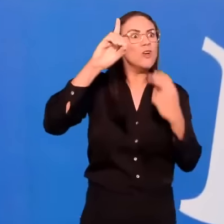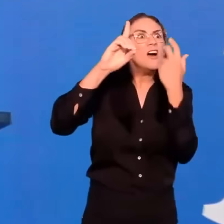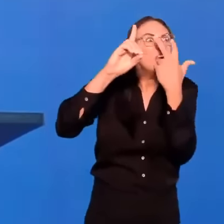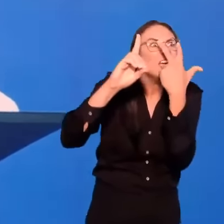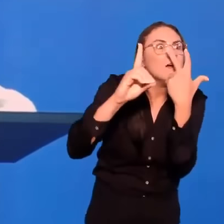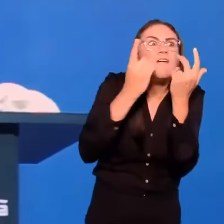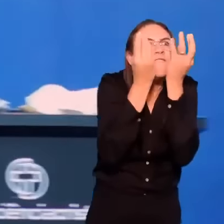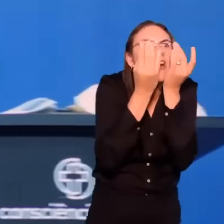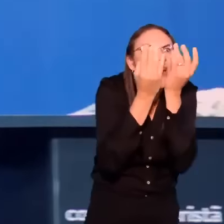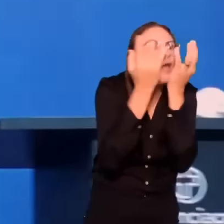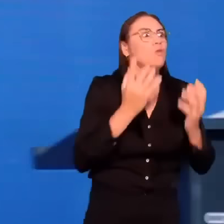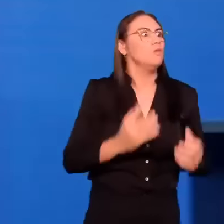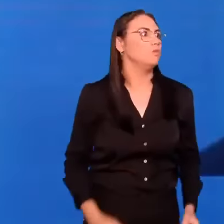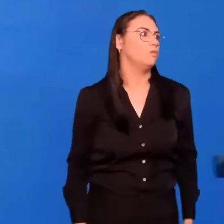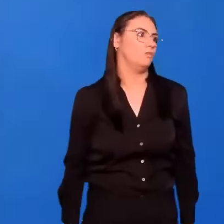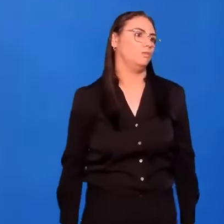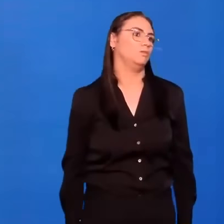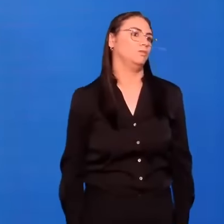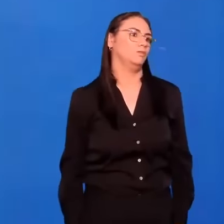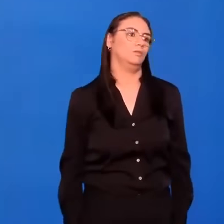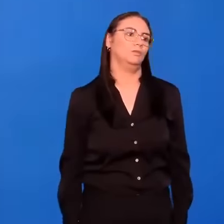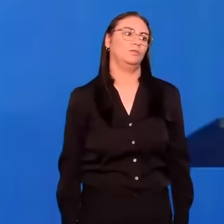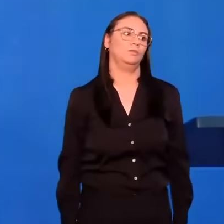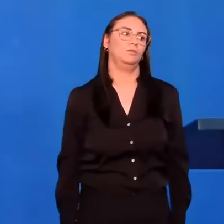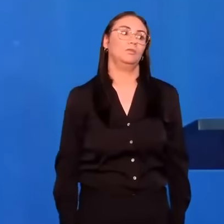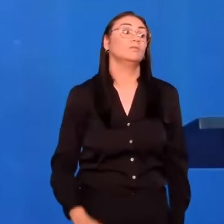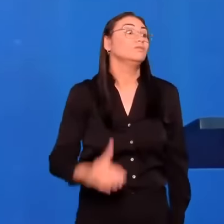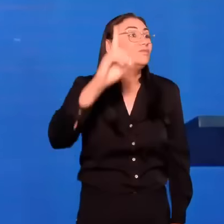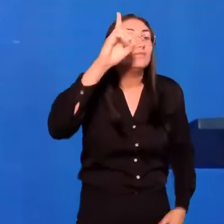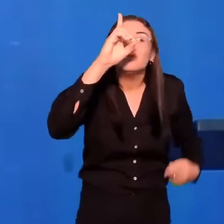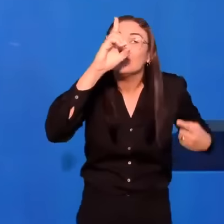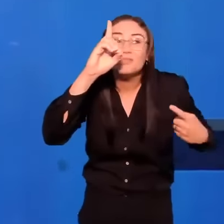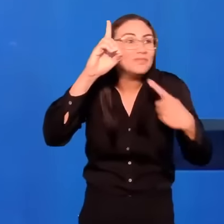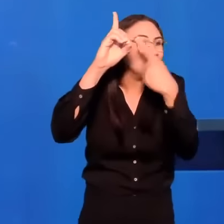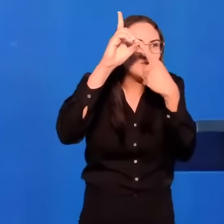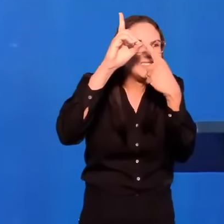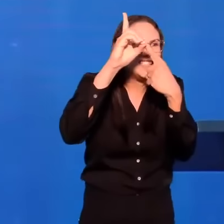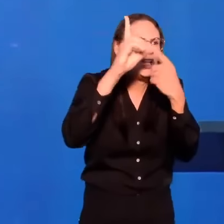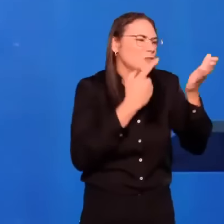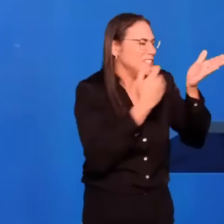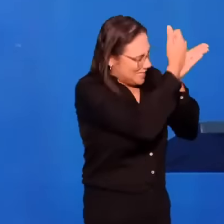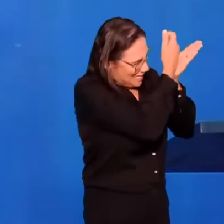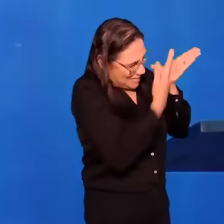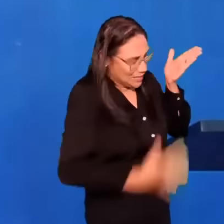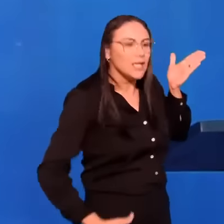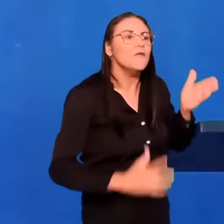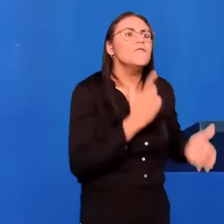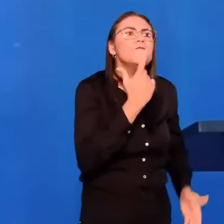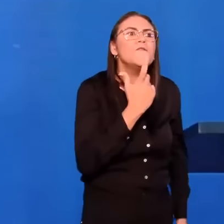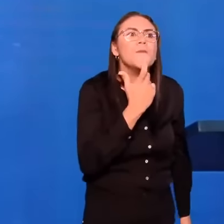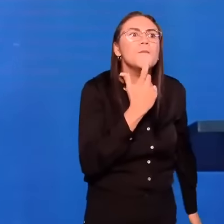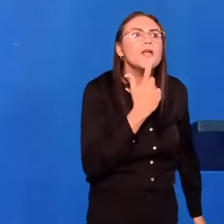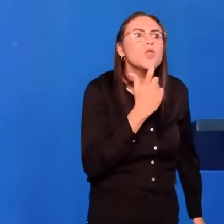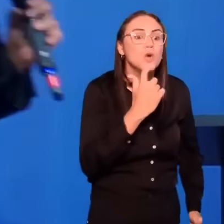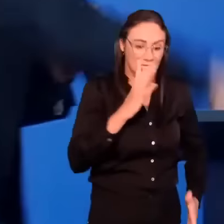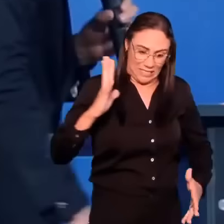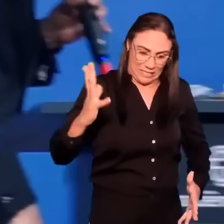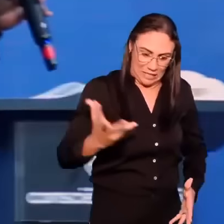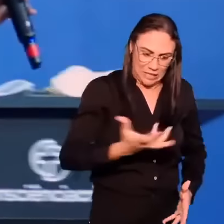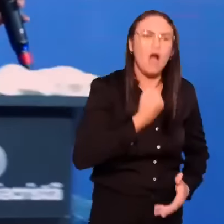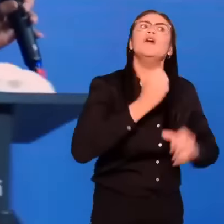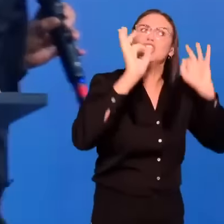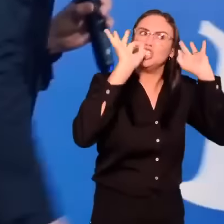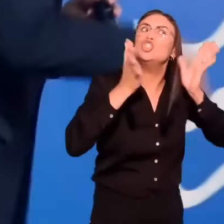como chamas de fogo. E o manto salpicado de sangue. Mas não é o sangue da redenção. É o